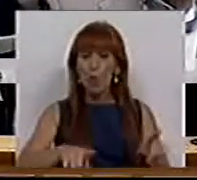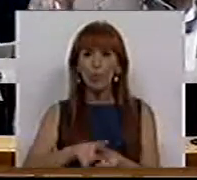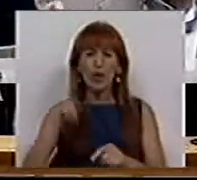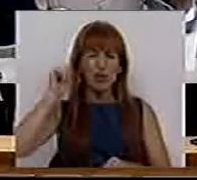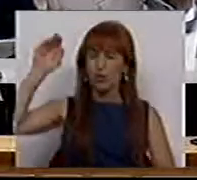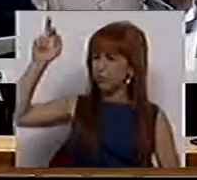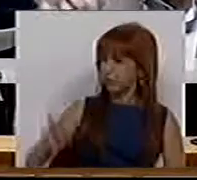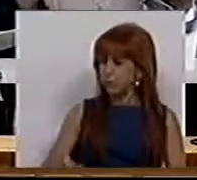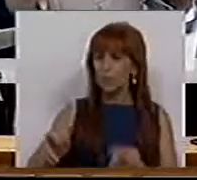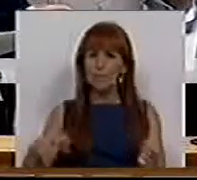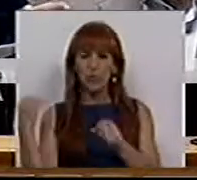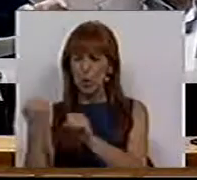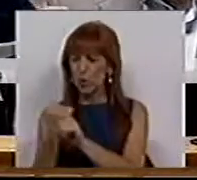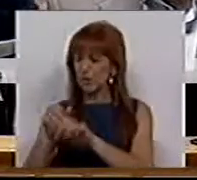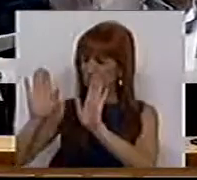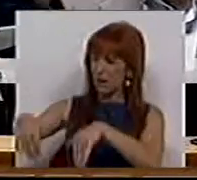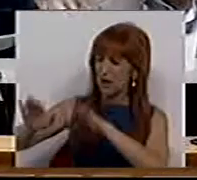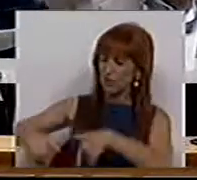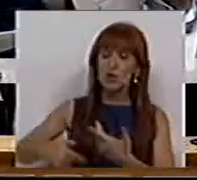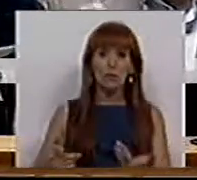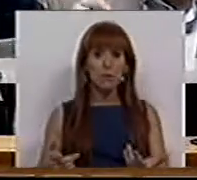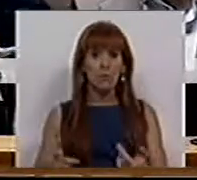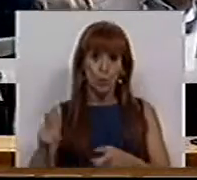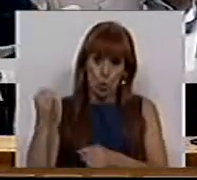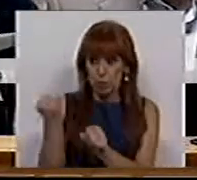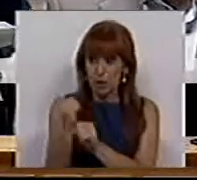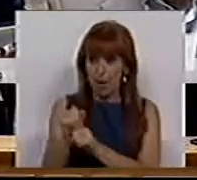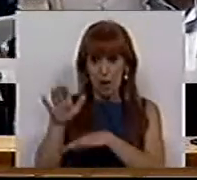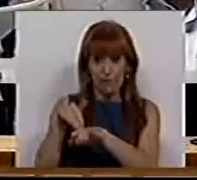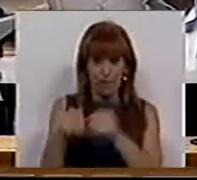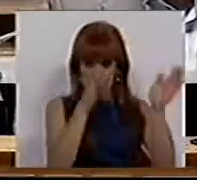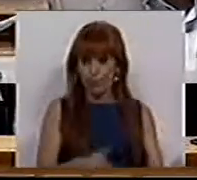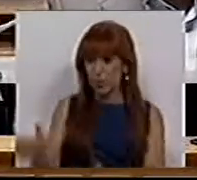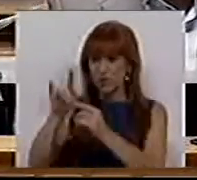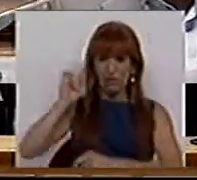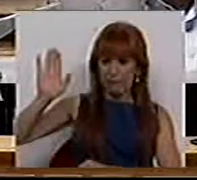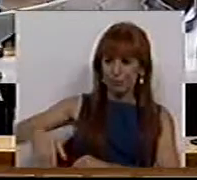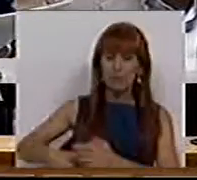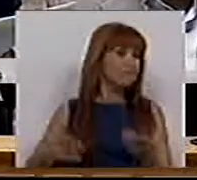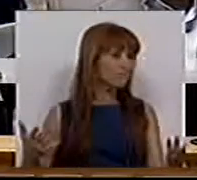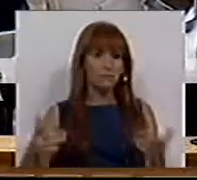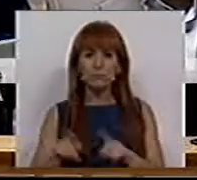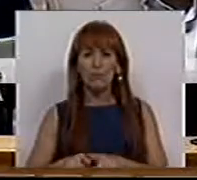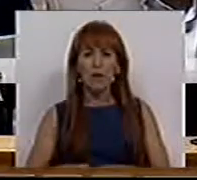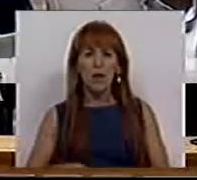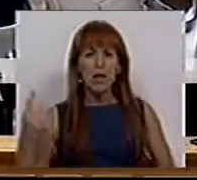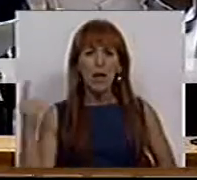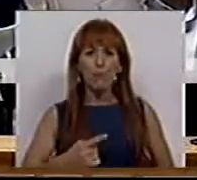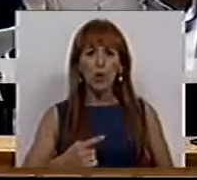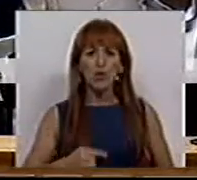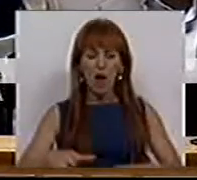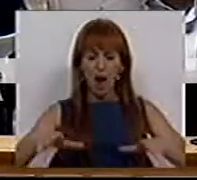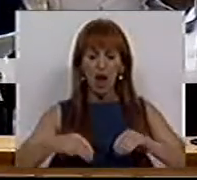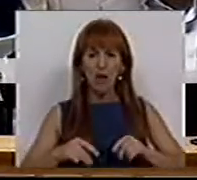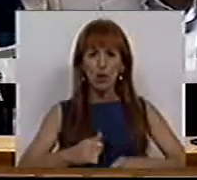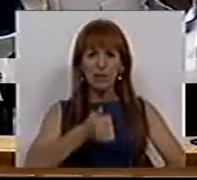desvalorizam o trabalho da produção e que impõem-se a